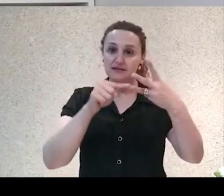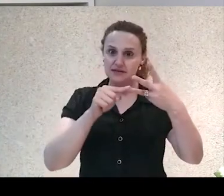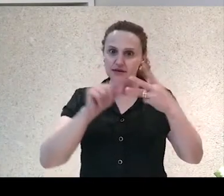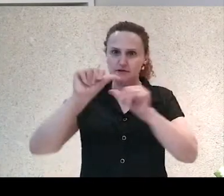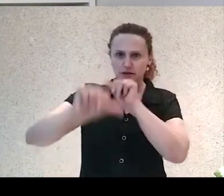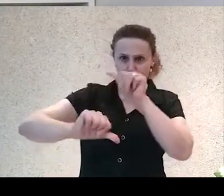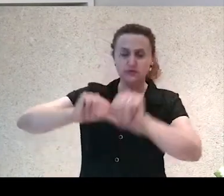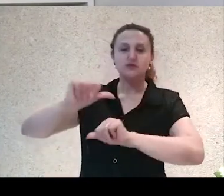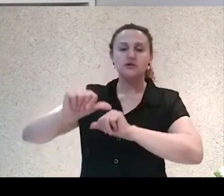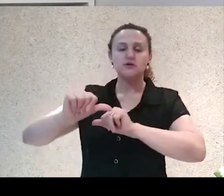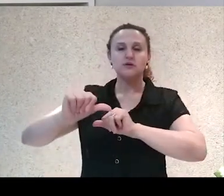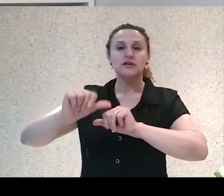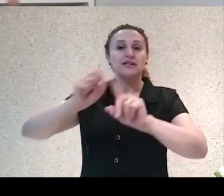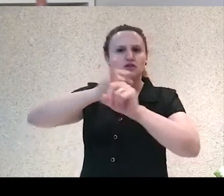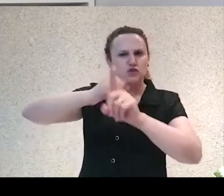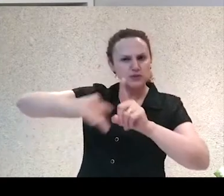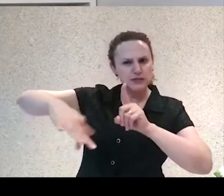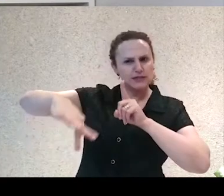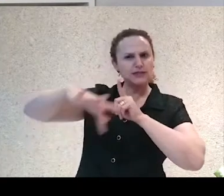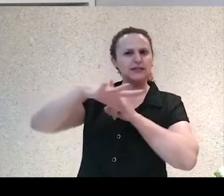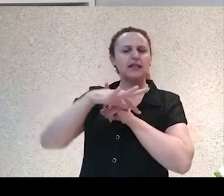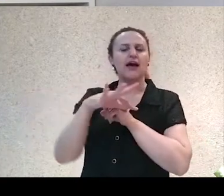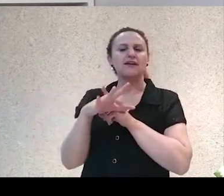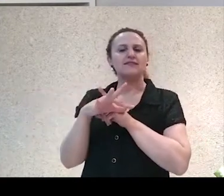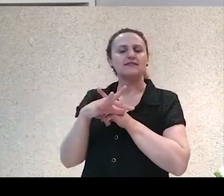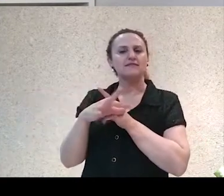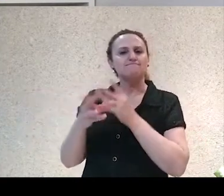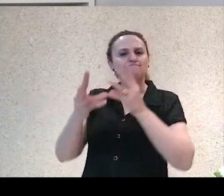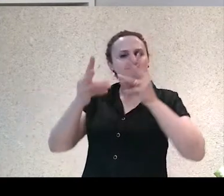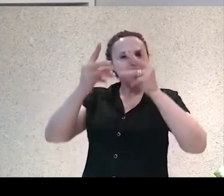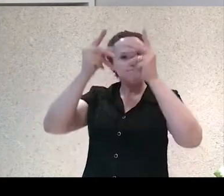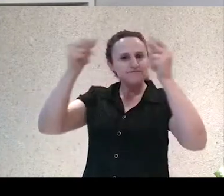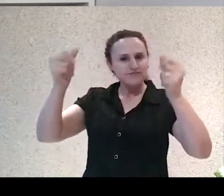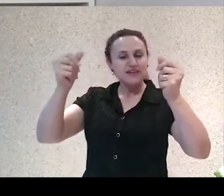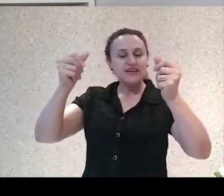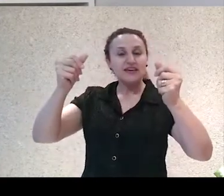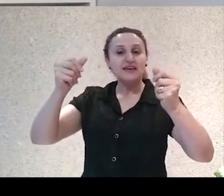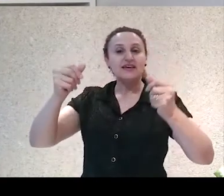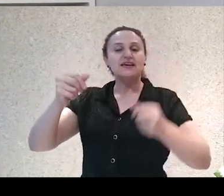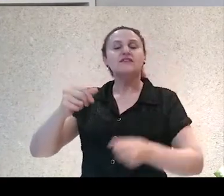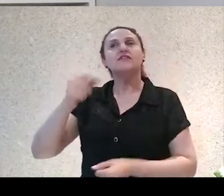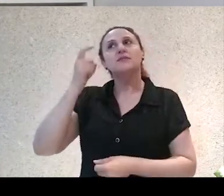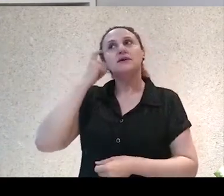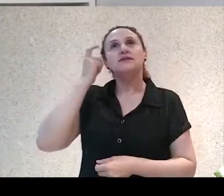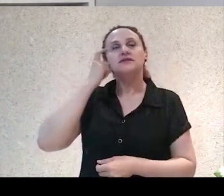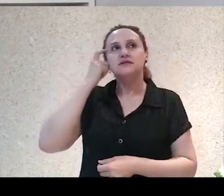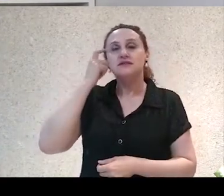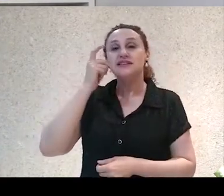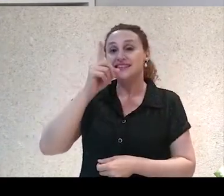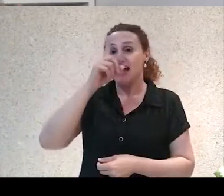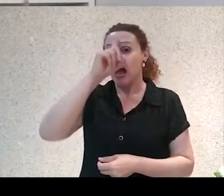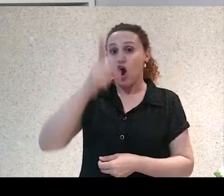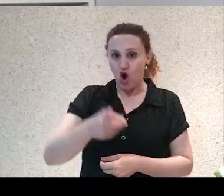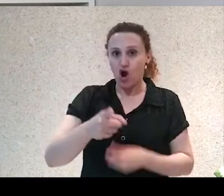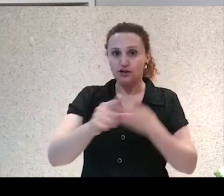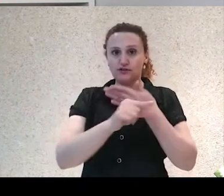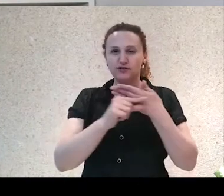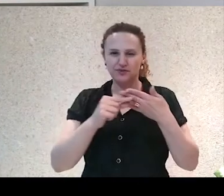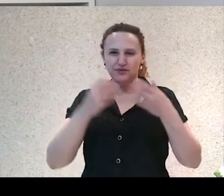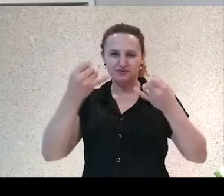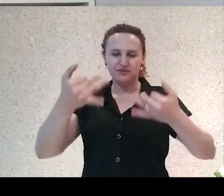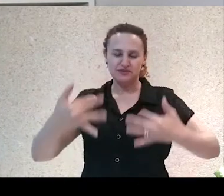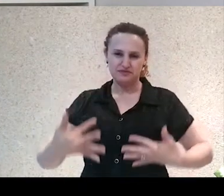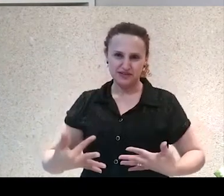sociedades mais complexas, aumentando a complexidade dessas ordens imaginadas, a gente pode chegar aqui, né? A gente acredita